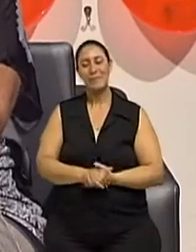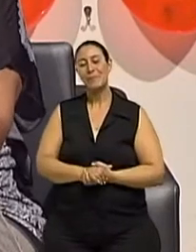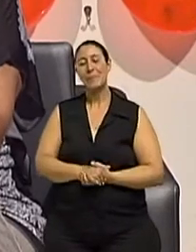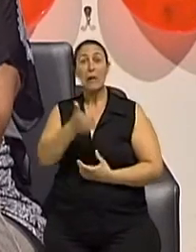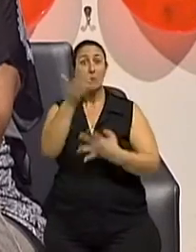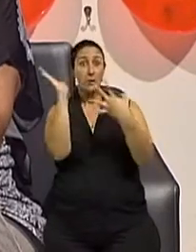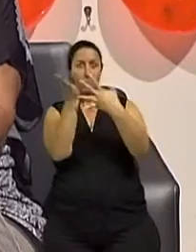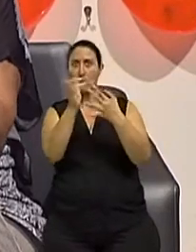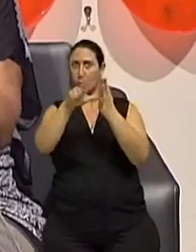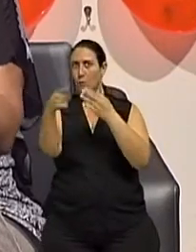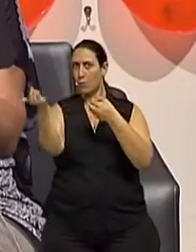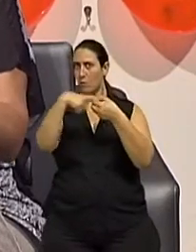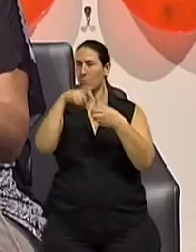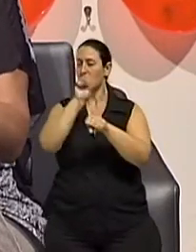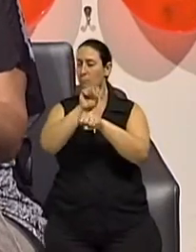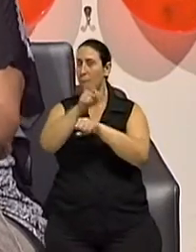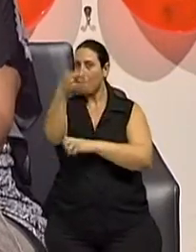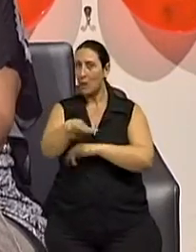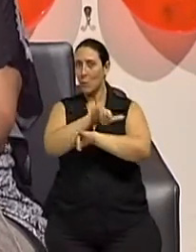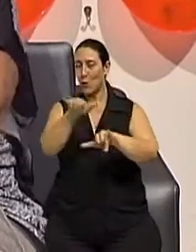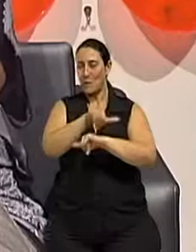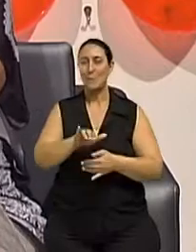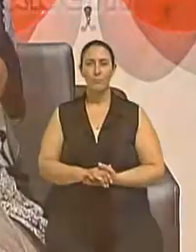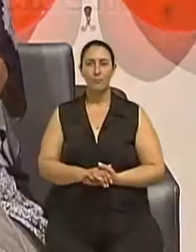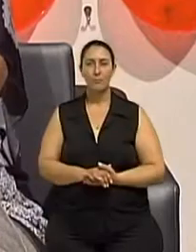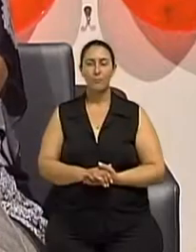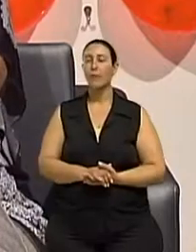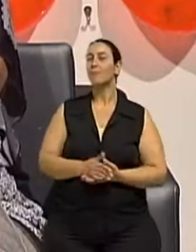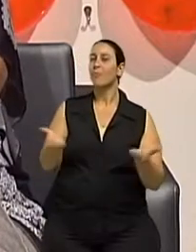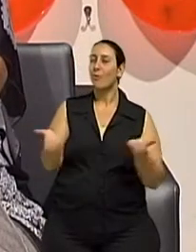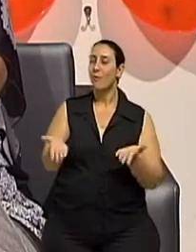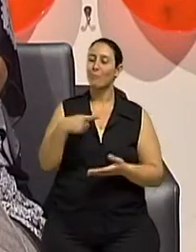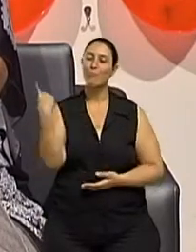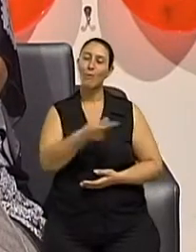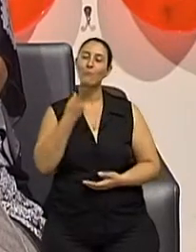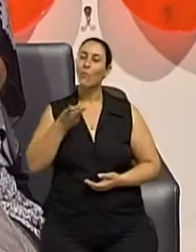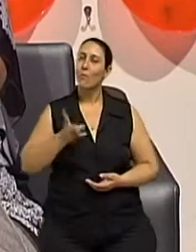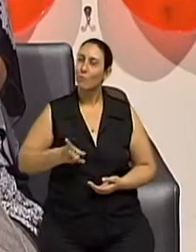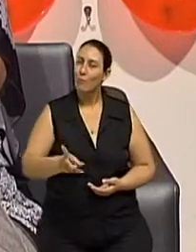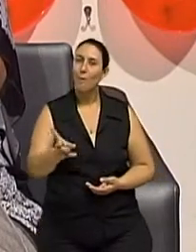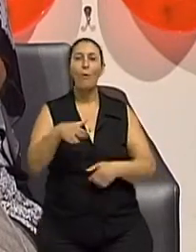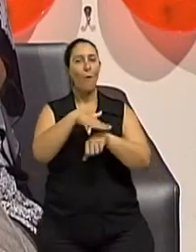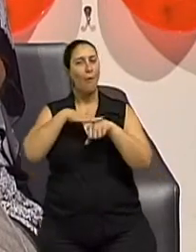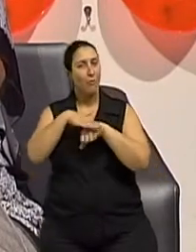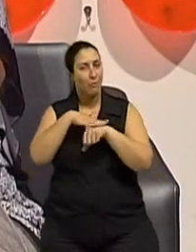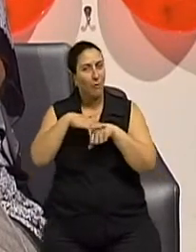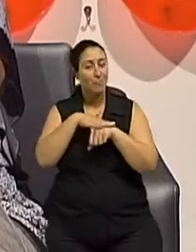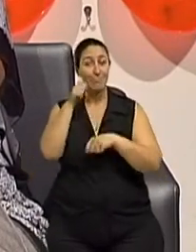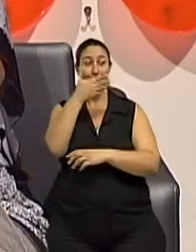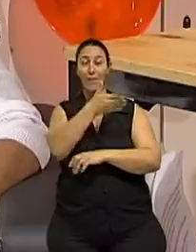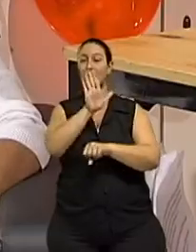intervalo, mas nós já voltamos, porque ainda falta metade do programa. E nós aqui continuamos com a nossa conversa com o assistente